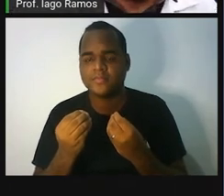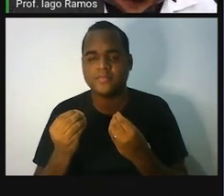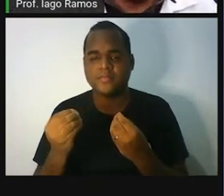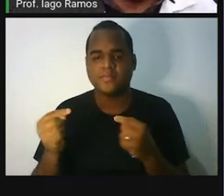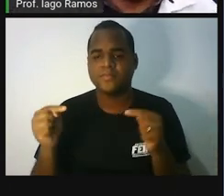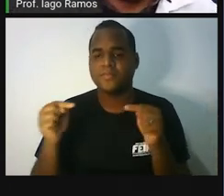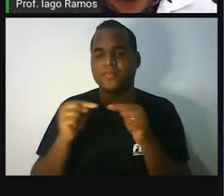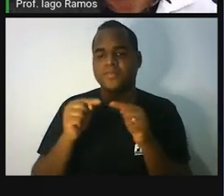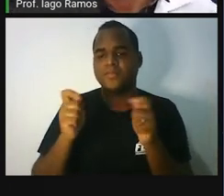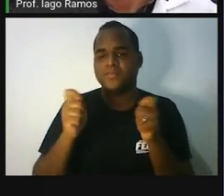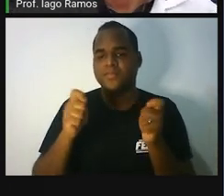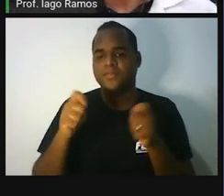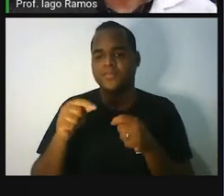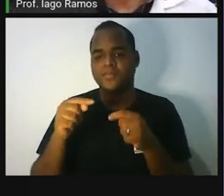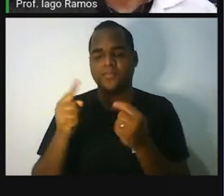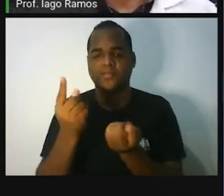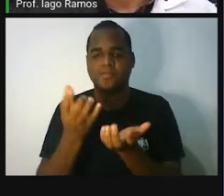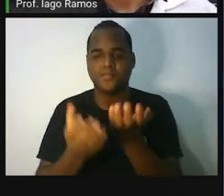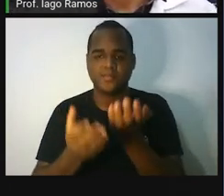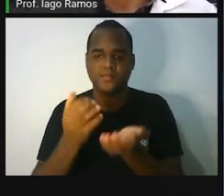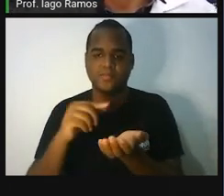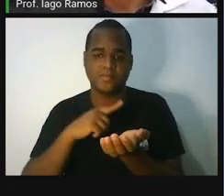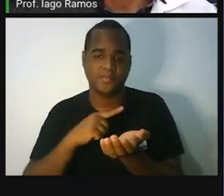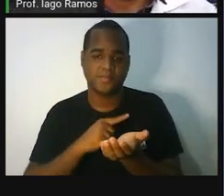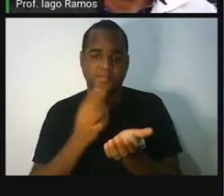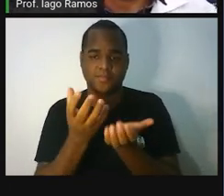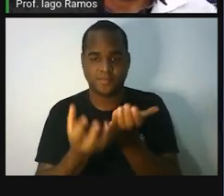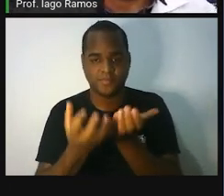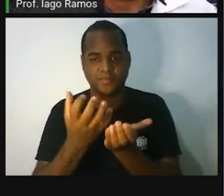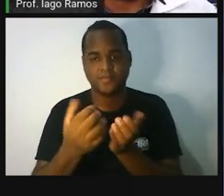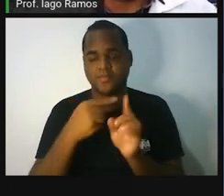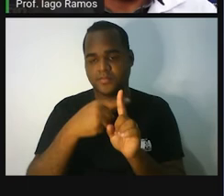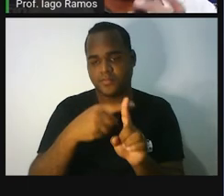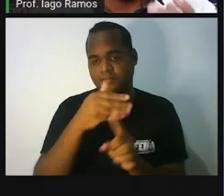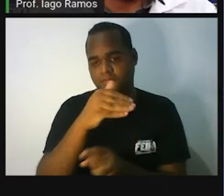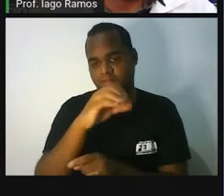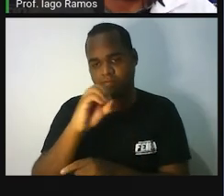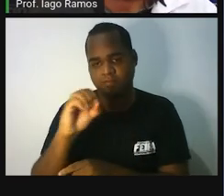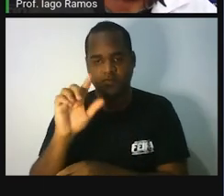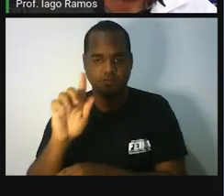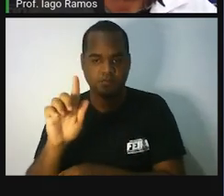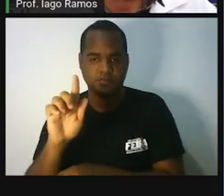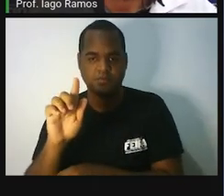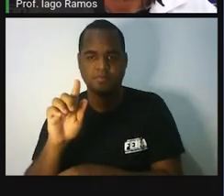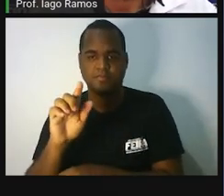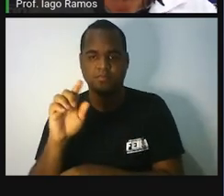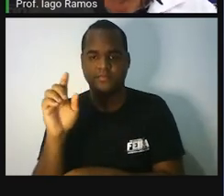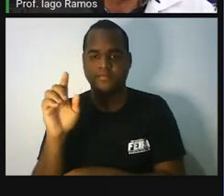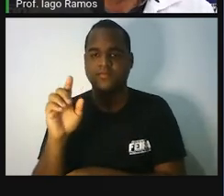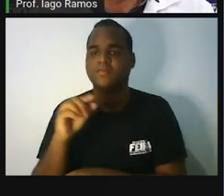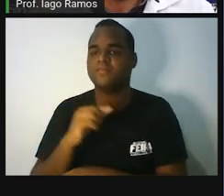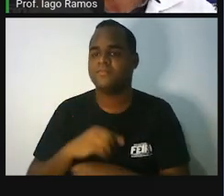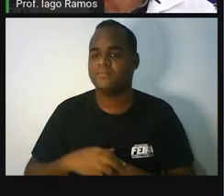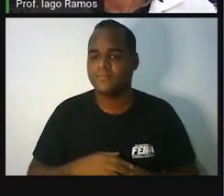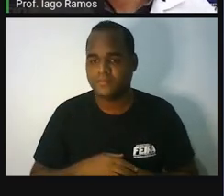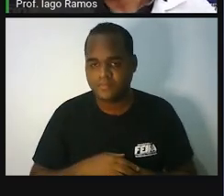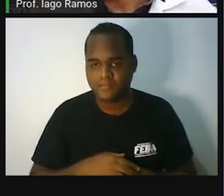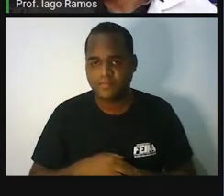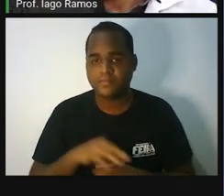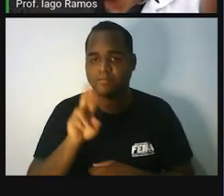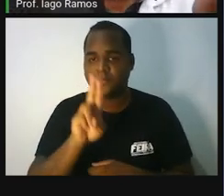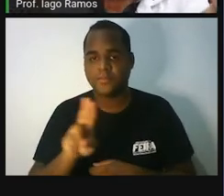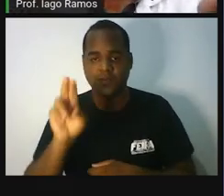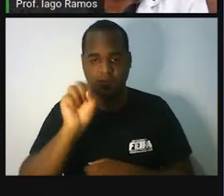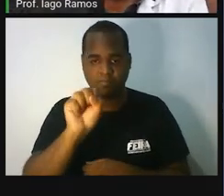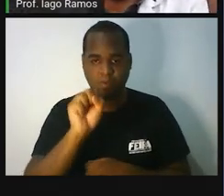a gente pode fazer lá no outro prato que tem os 100 gramas, para voltar a equilibrar? Você pode